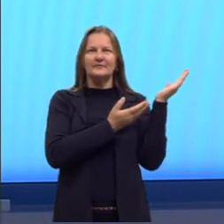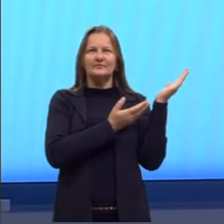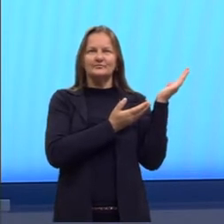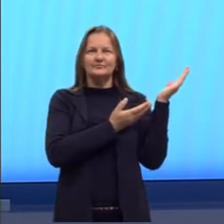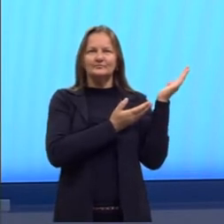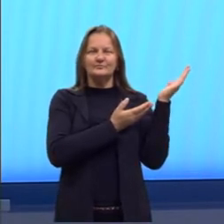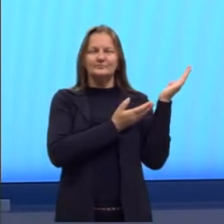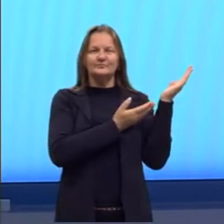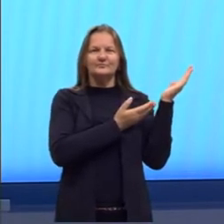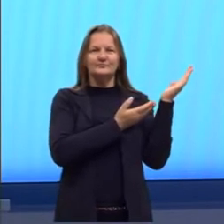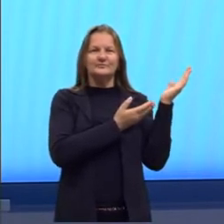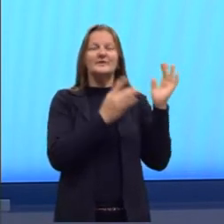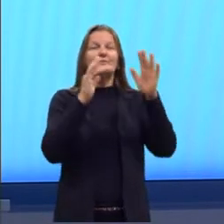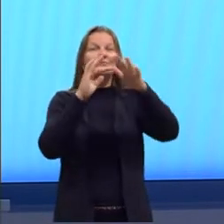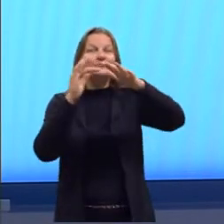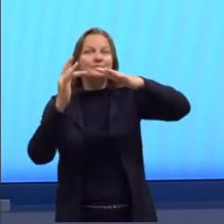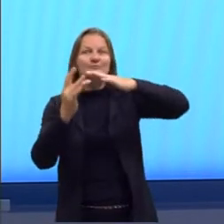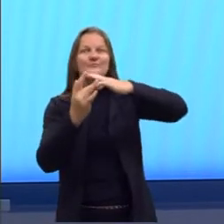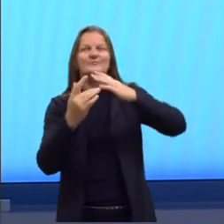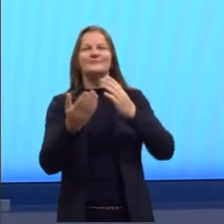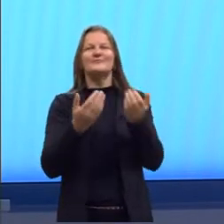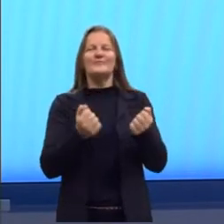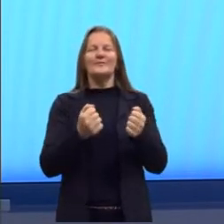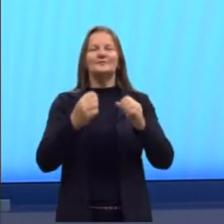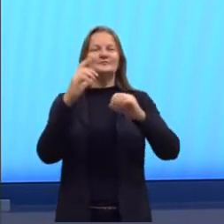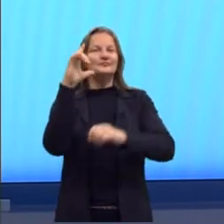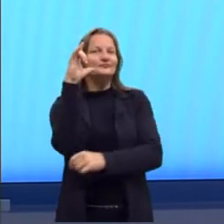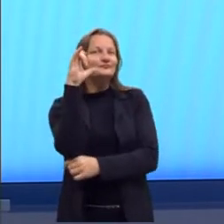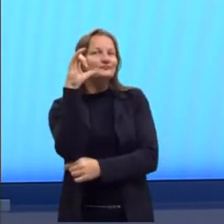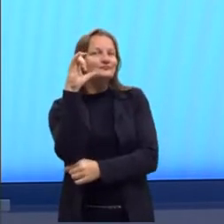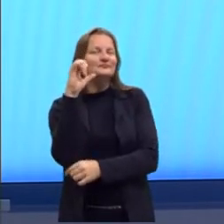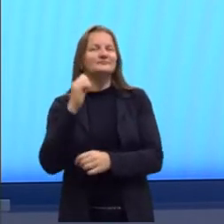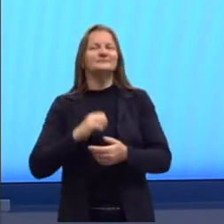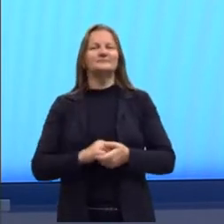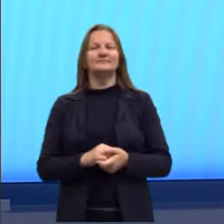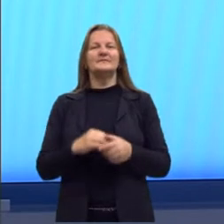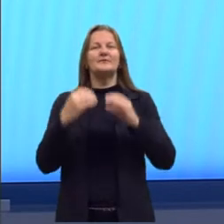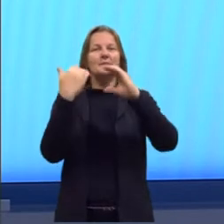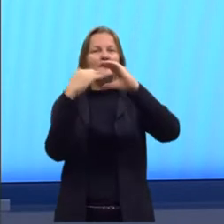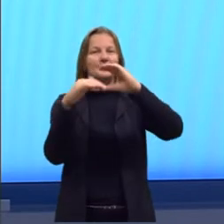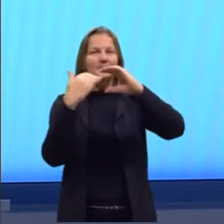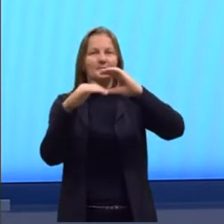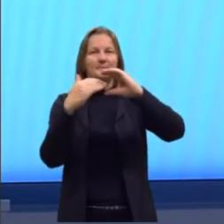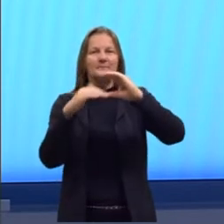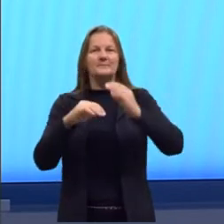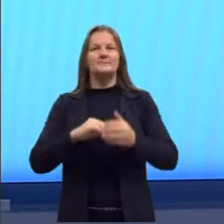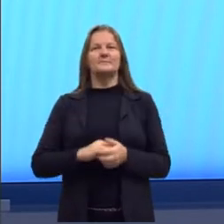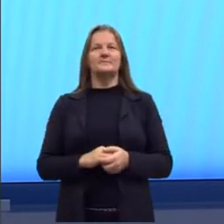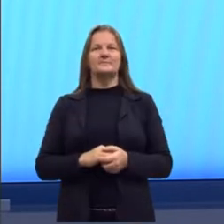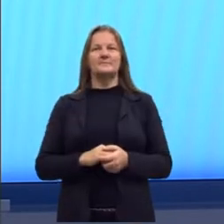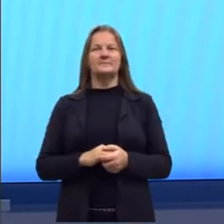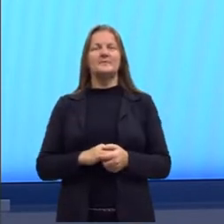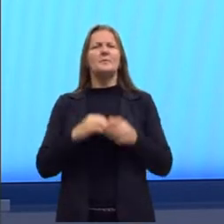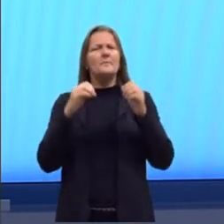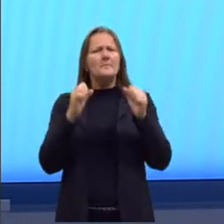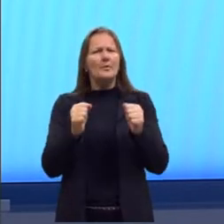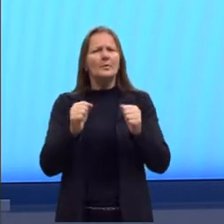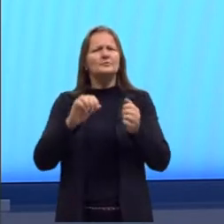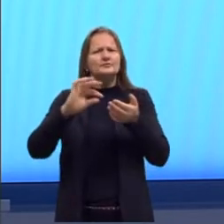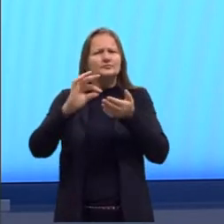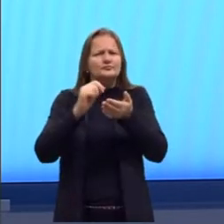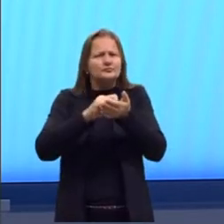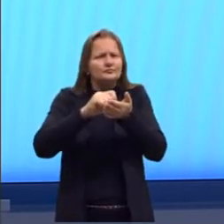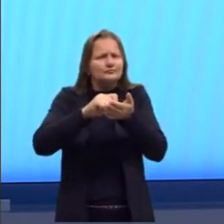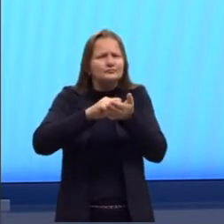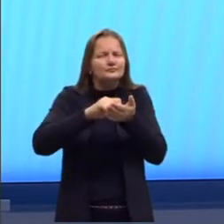às minhas redes sociais. Vocês têm aqui o meu Instagram, o meu e-mail educar. Vocês podem anotar aí,